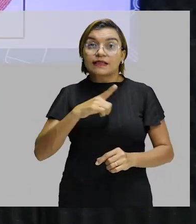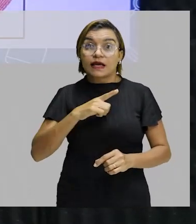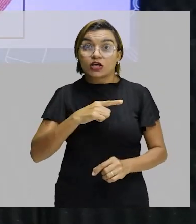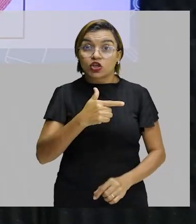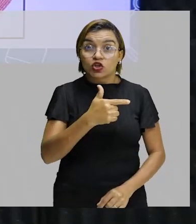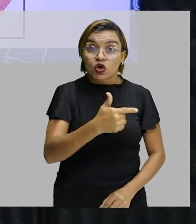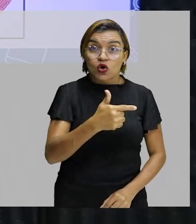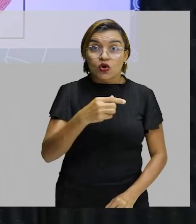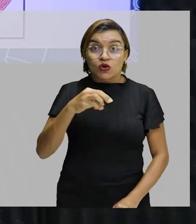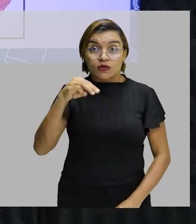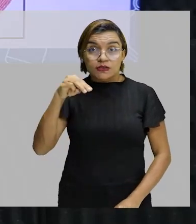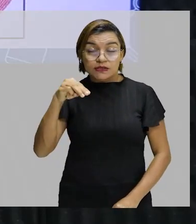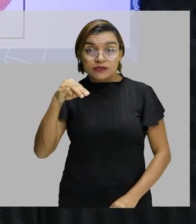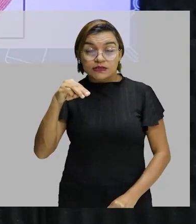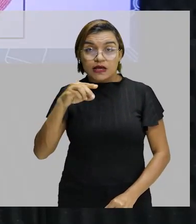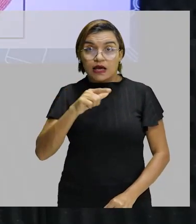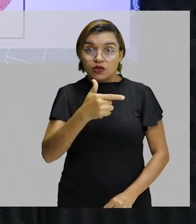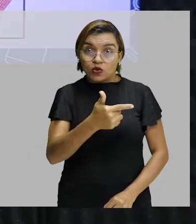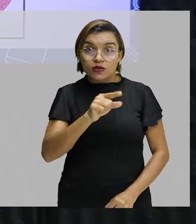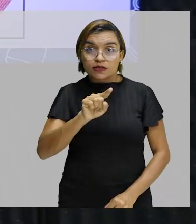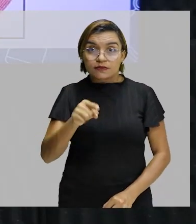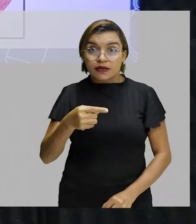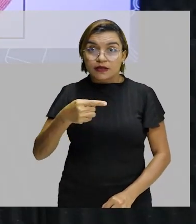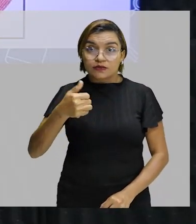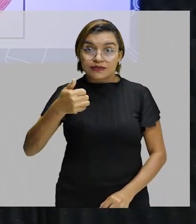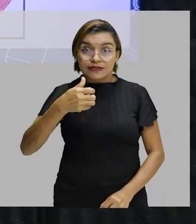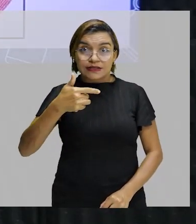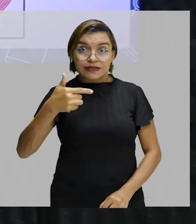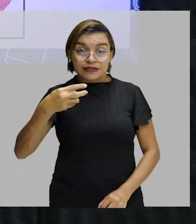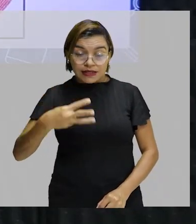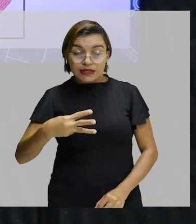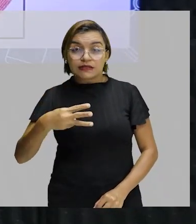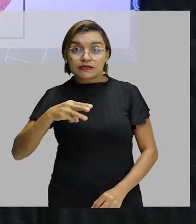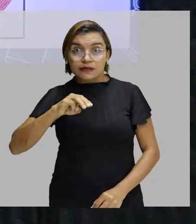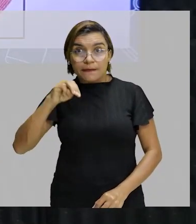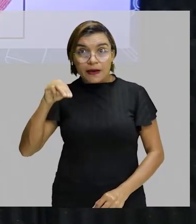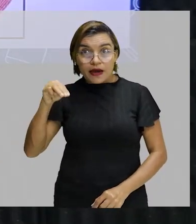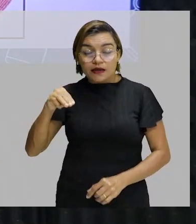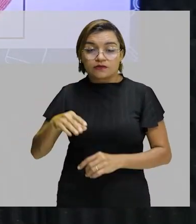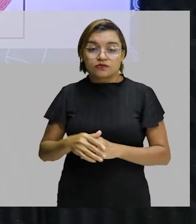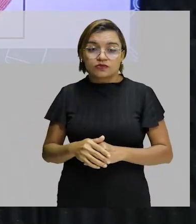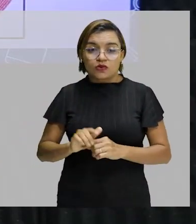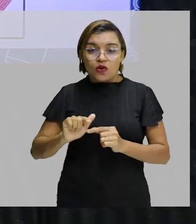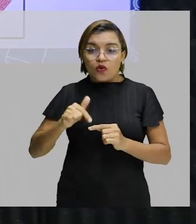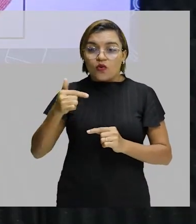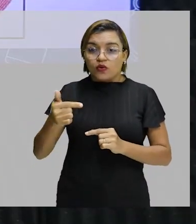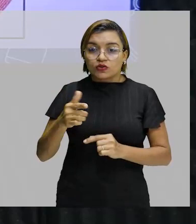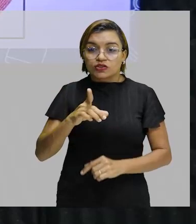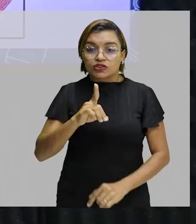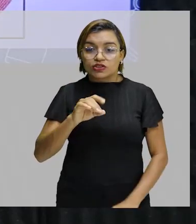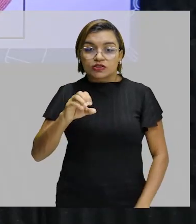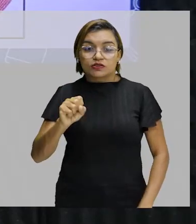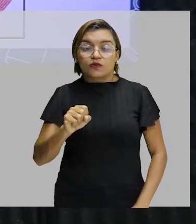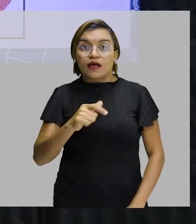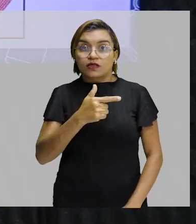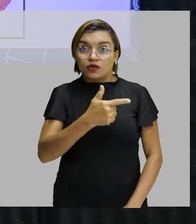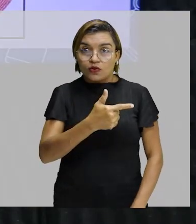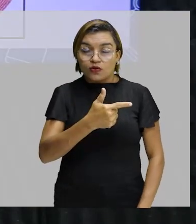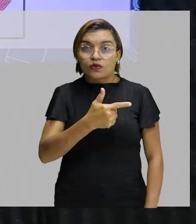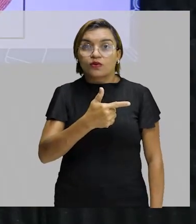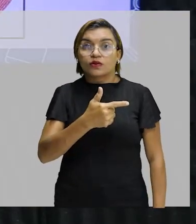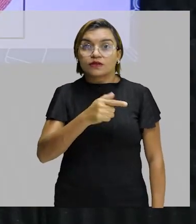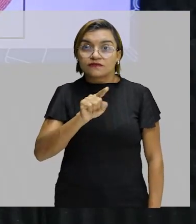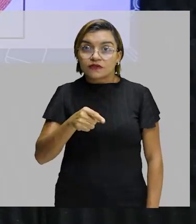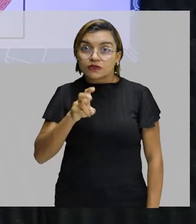Do arremesso de disco, tem um diâmetro de 2,50 Mas que pode acontecer aqui, mas existe uma adaptação. É